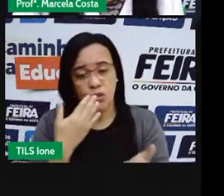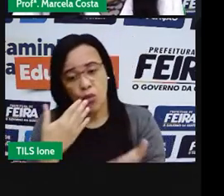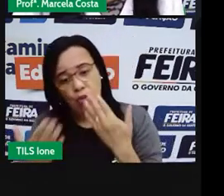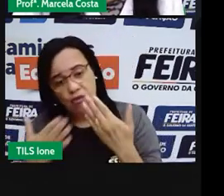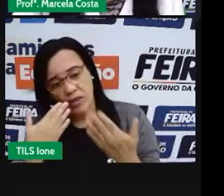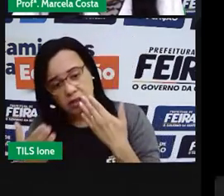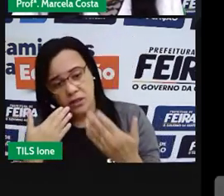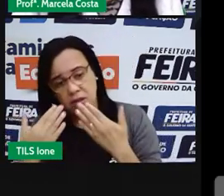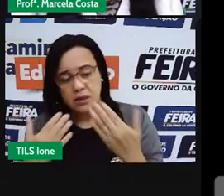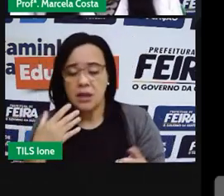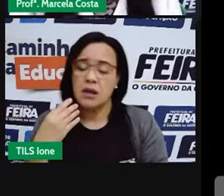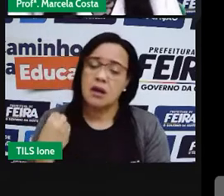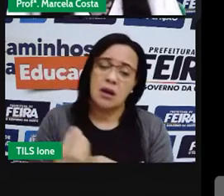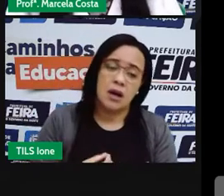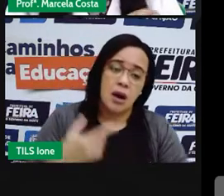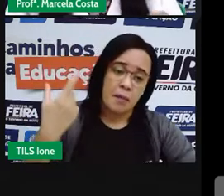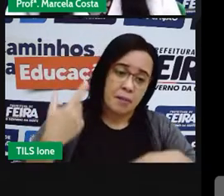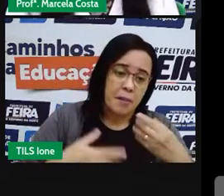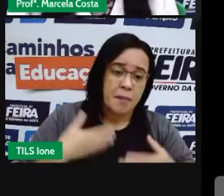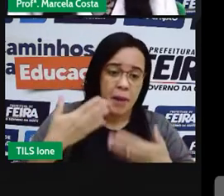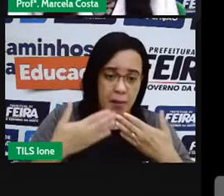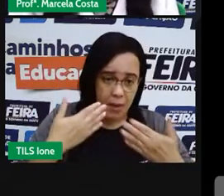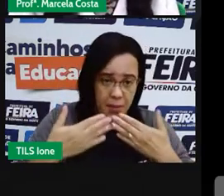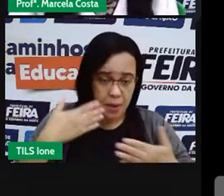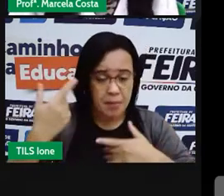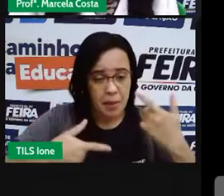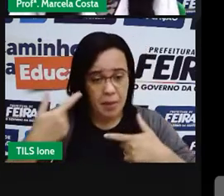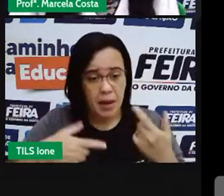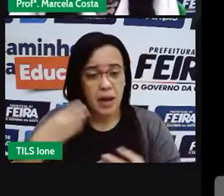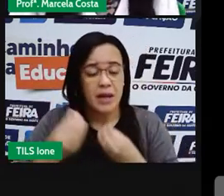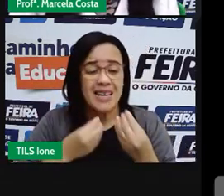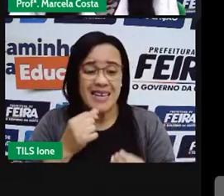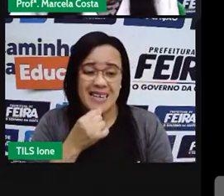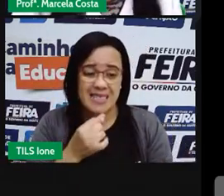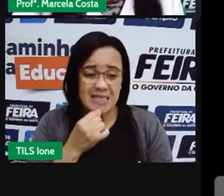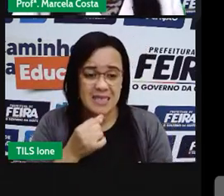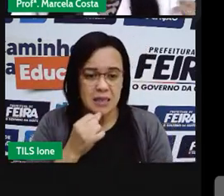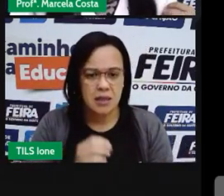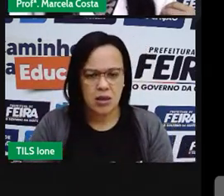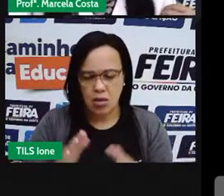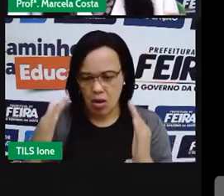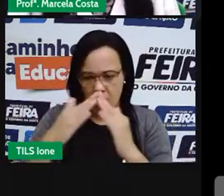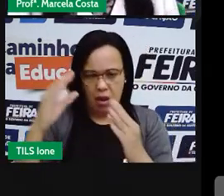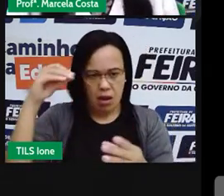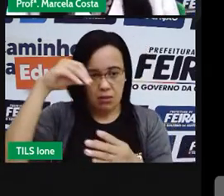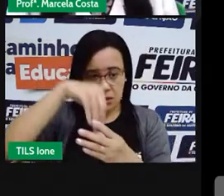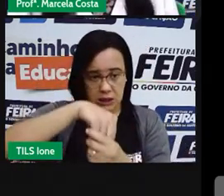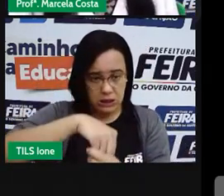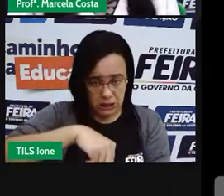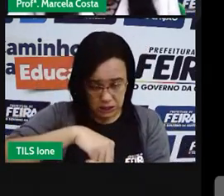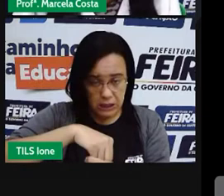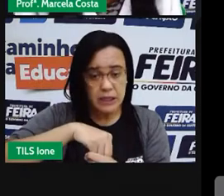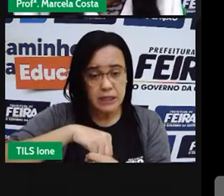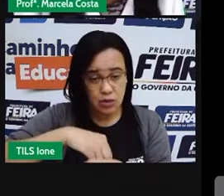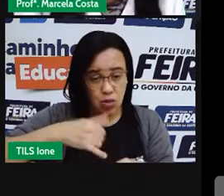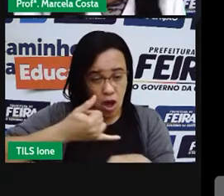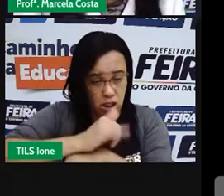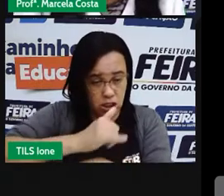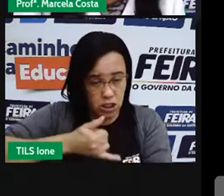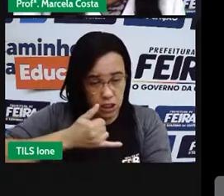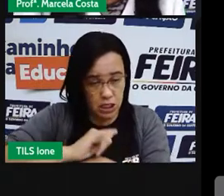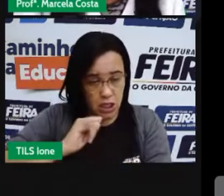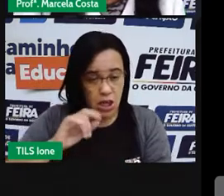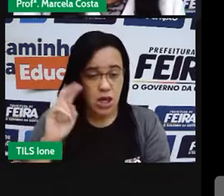estratégias que você pode valer para manter o seu consumo dentro da faixa mínima para você precisar pagar um valor a mais.